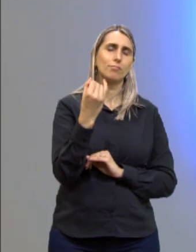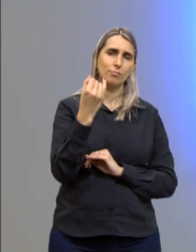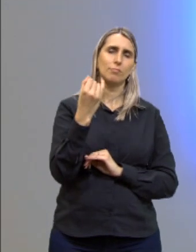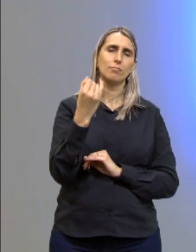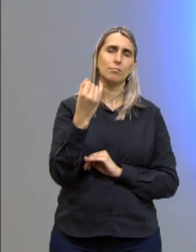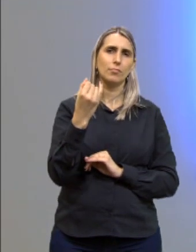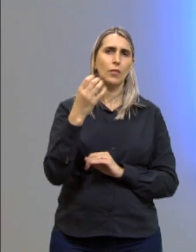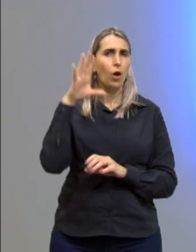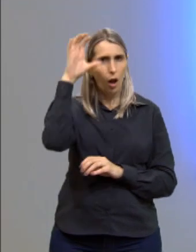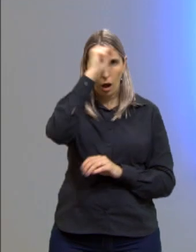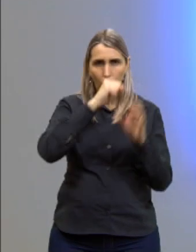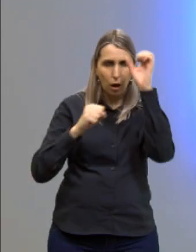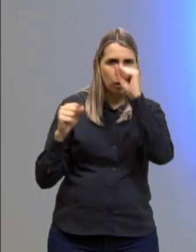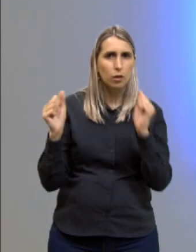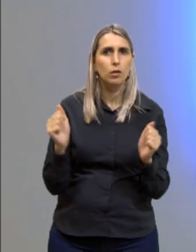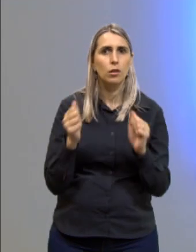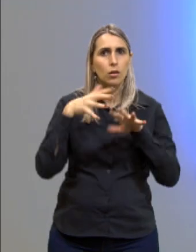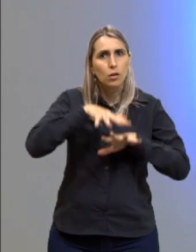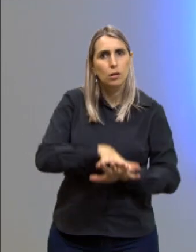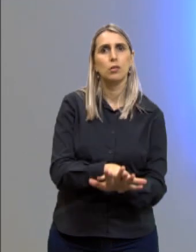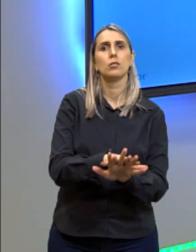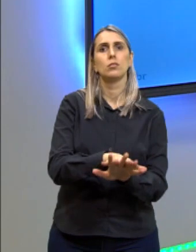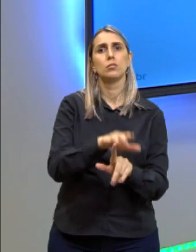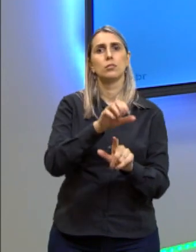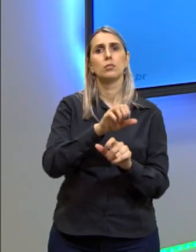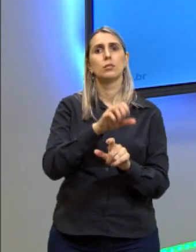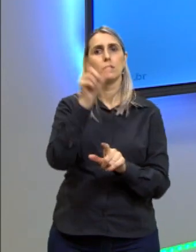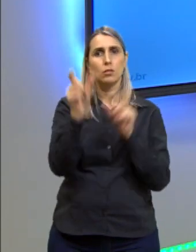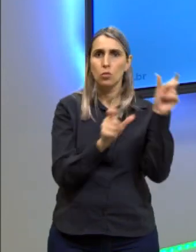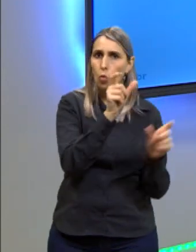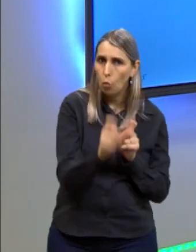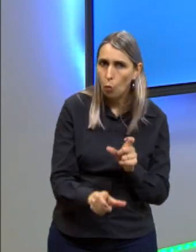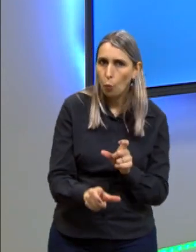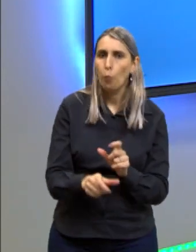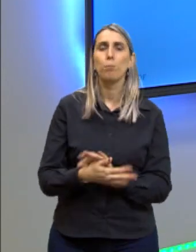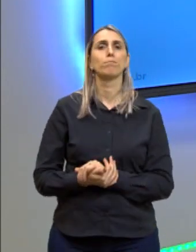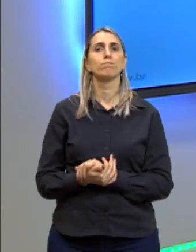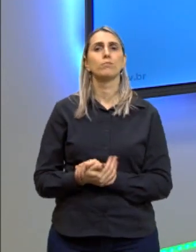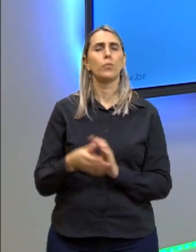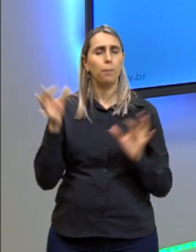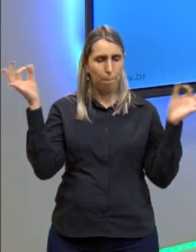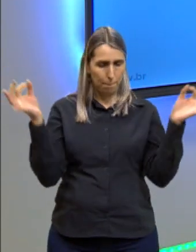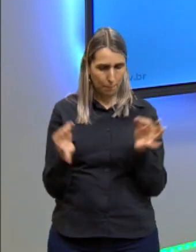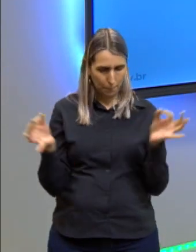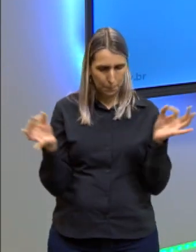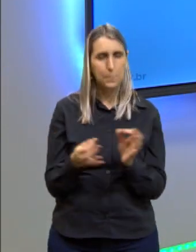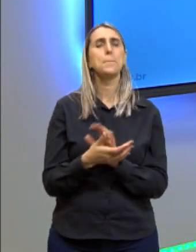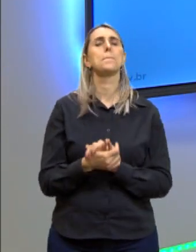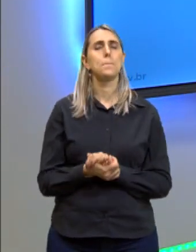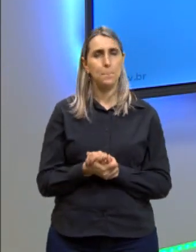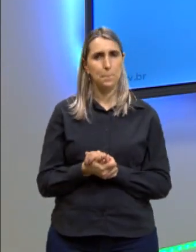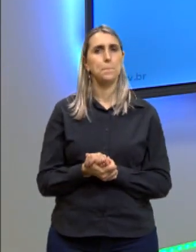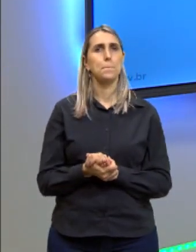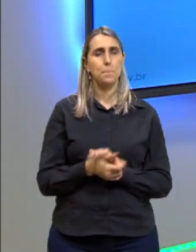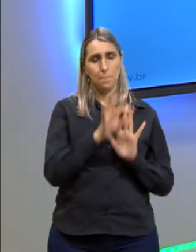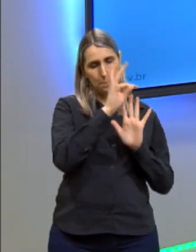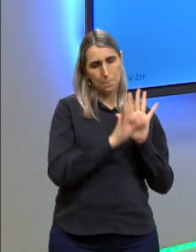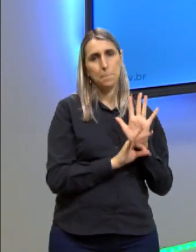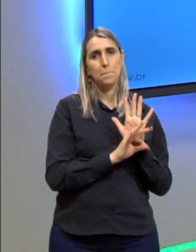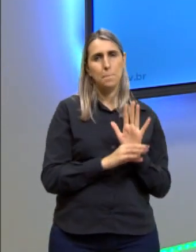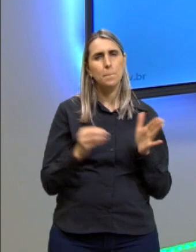instrução e para a integração dos indivíduos. Então vocês estão vendo como está perfeito, gente. Ela coloca